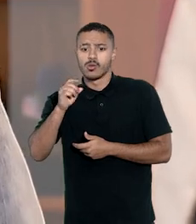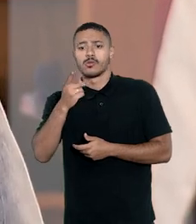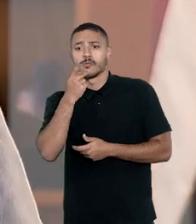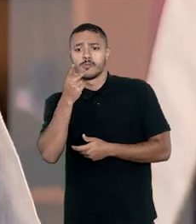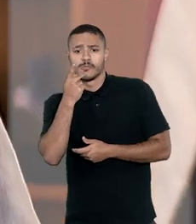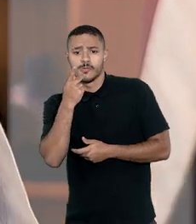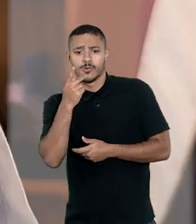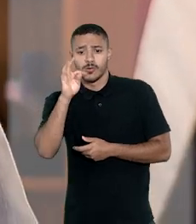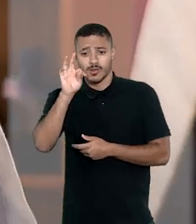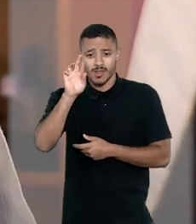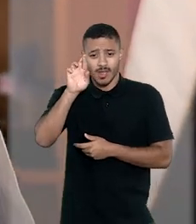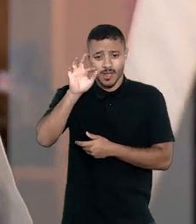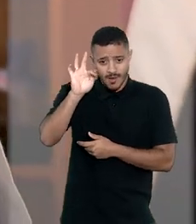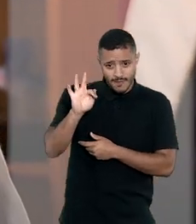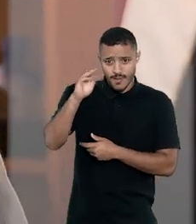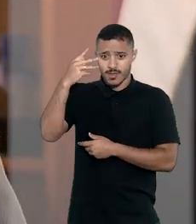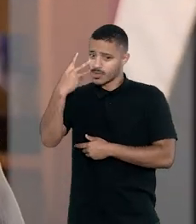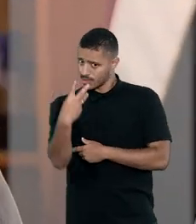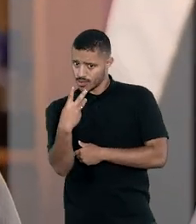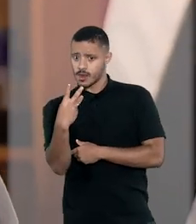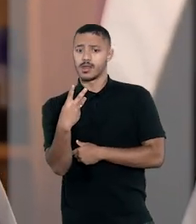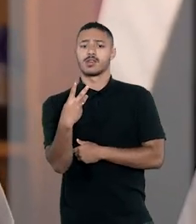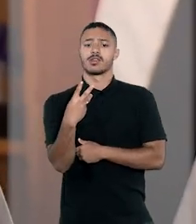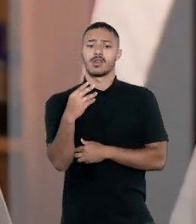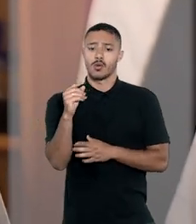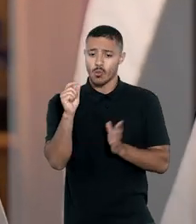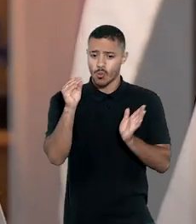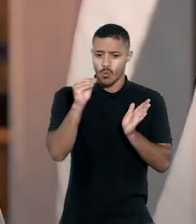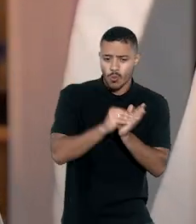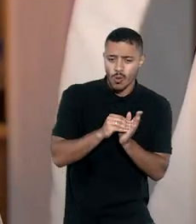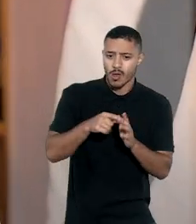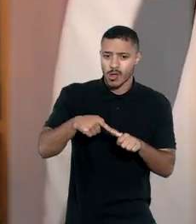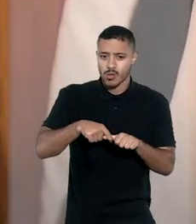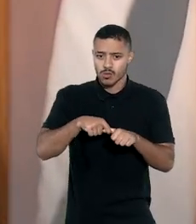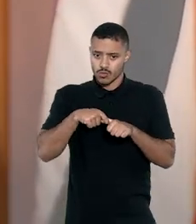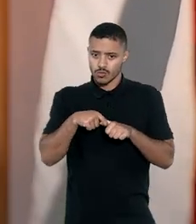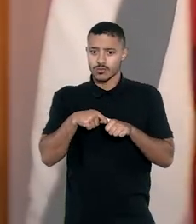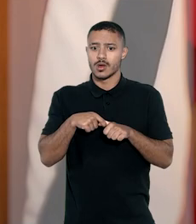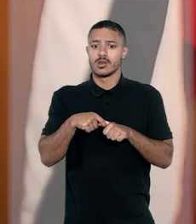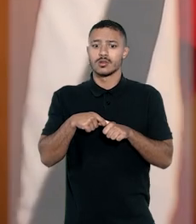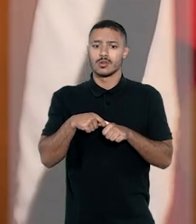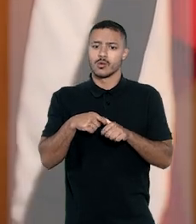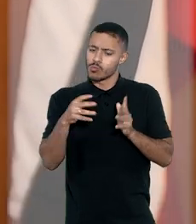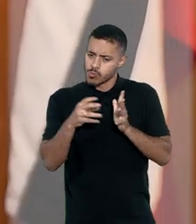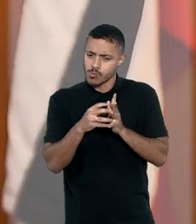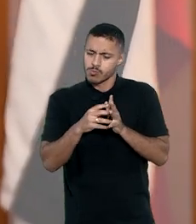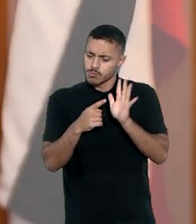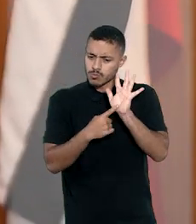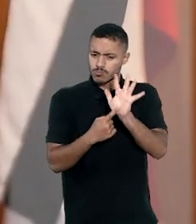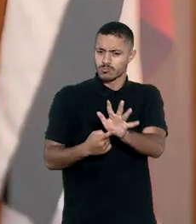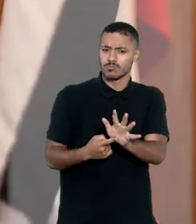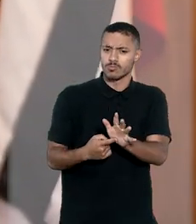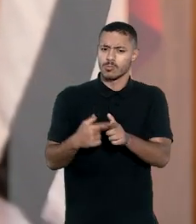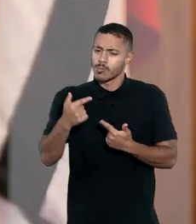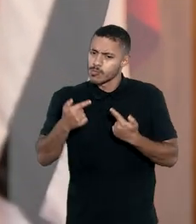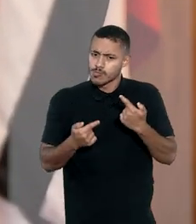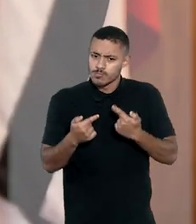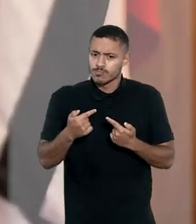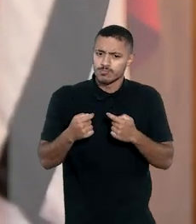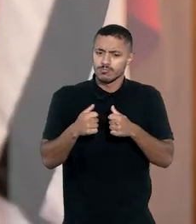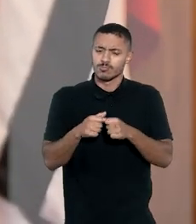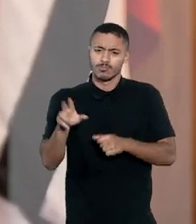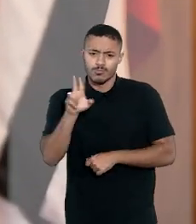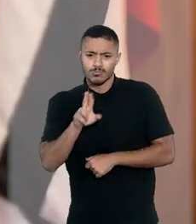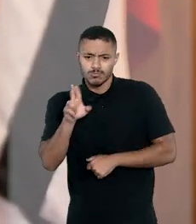Soares da Fonseca destacou que o TRF-3, ao impor a medida de suspensão do exercício do cargo, apontou que os